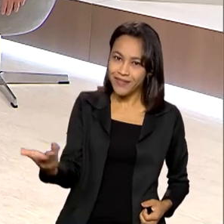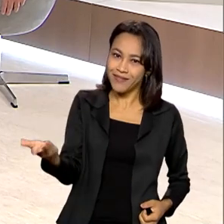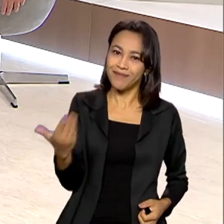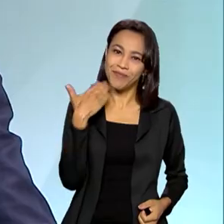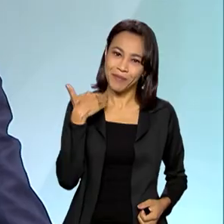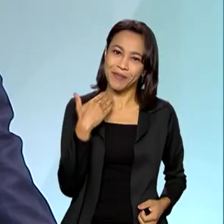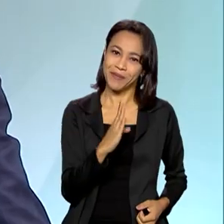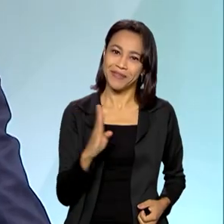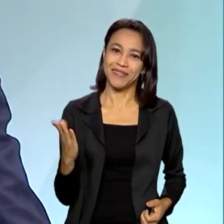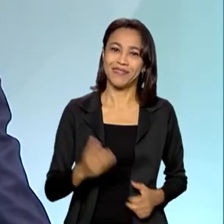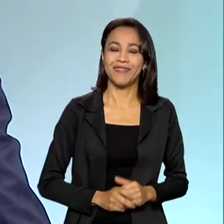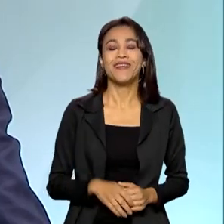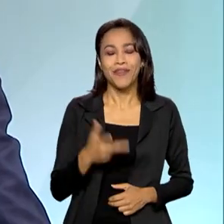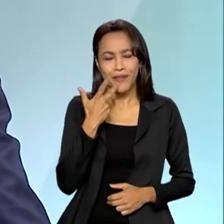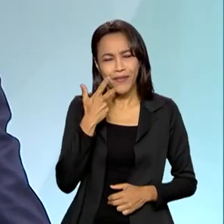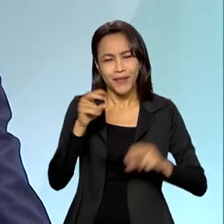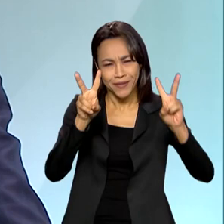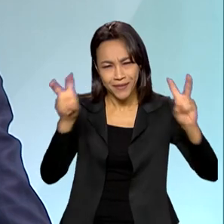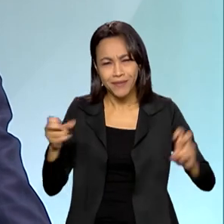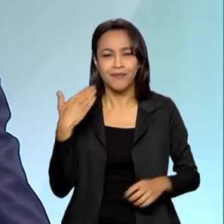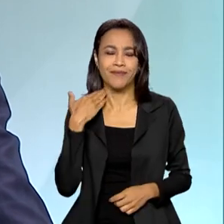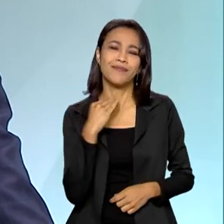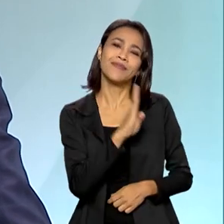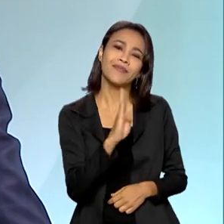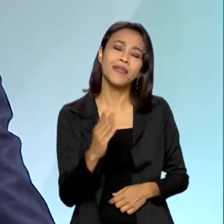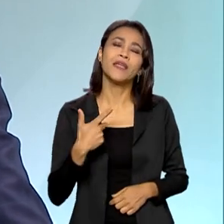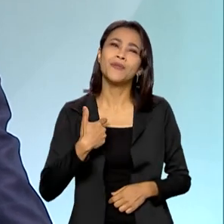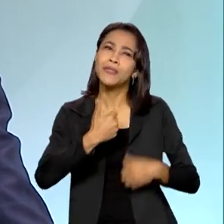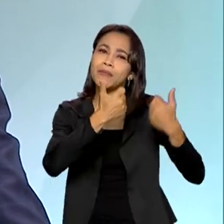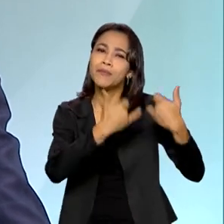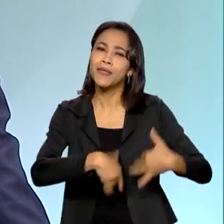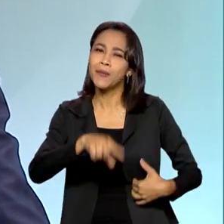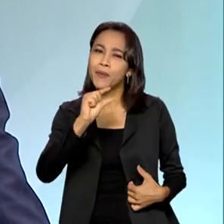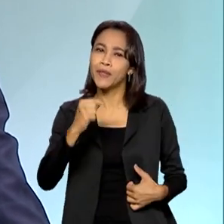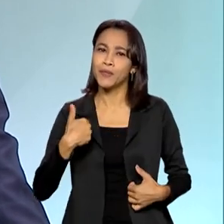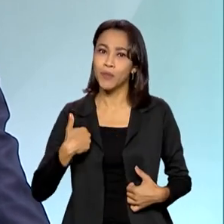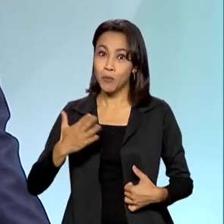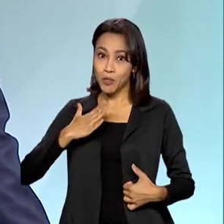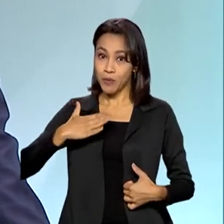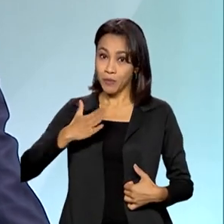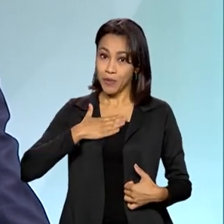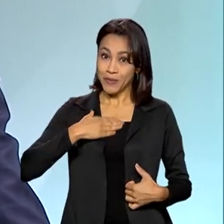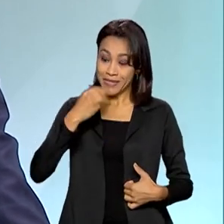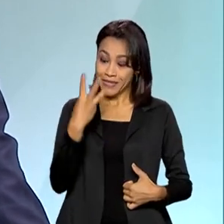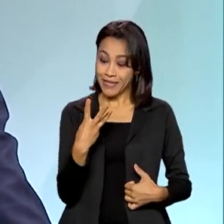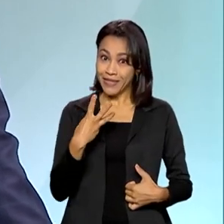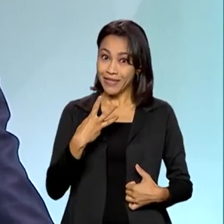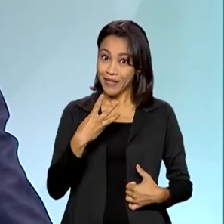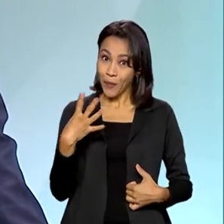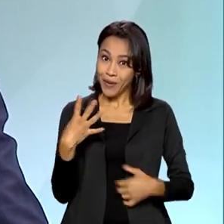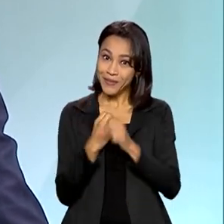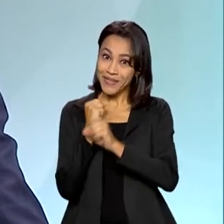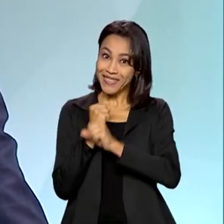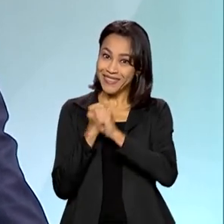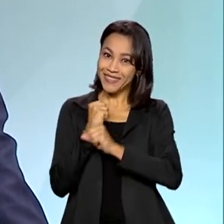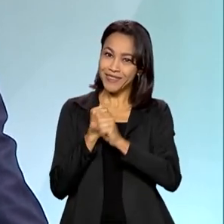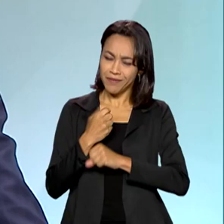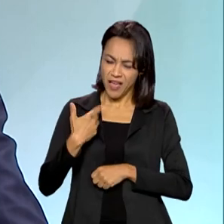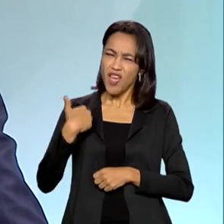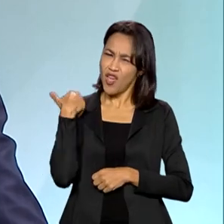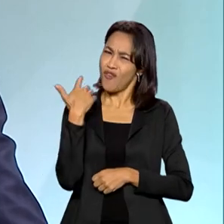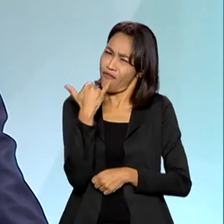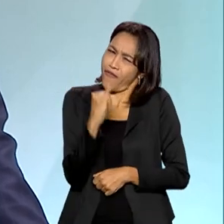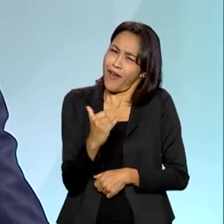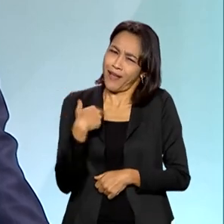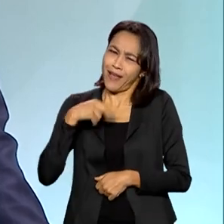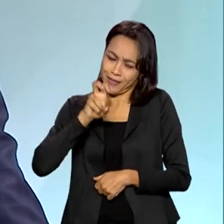Roberto. Vamos falar sobre o Banco do Brasil. Eu tenho que falar um pouquinho sobre os meus 34 anos de Banco do Brasil. Aliás, eu costumo dizer que são 54